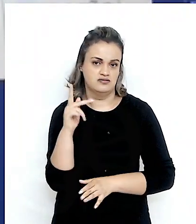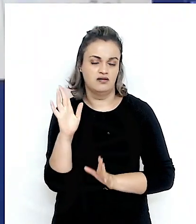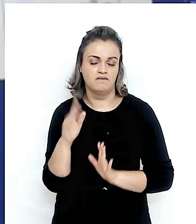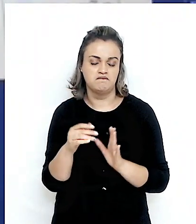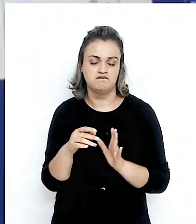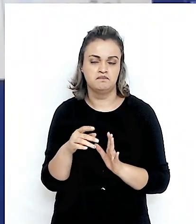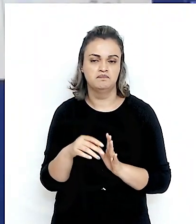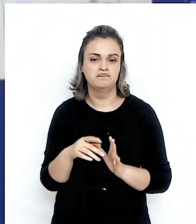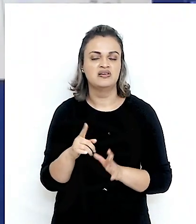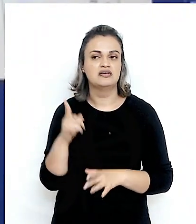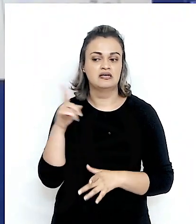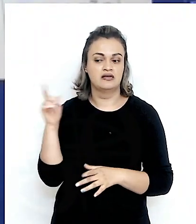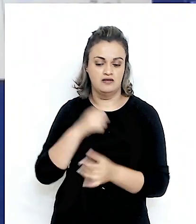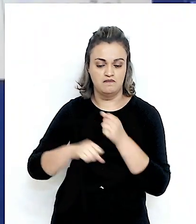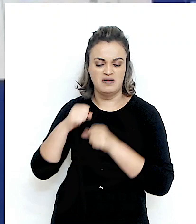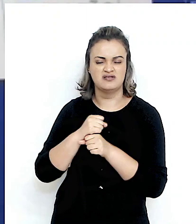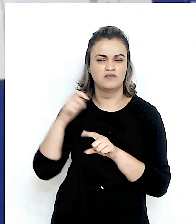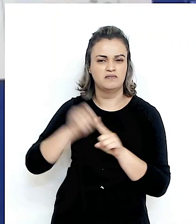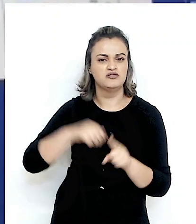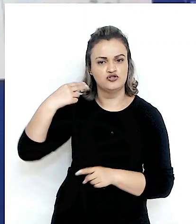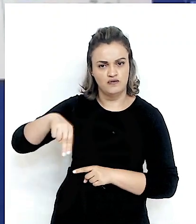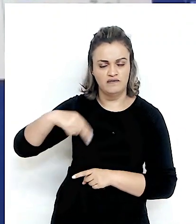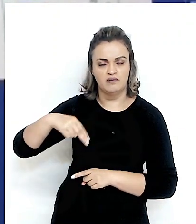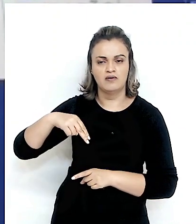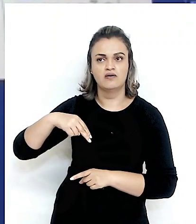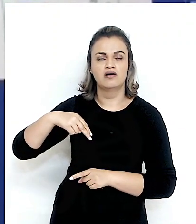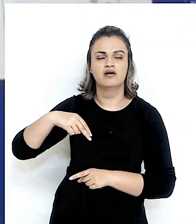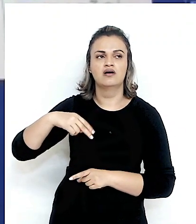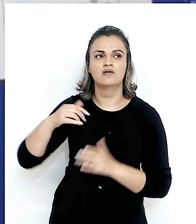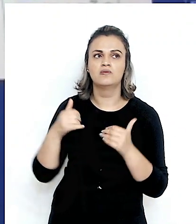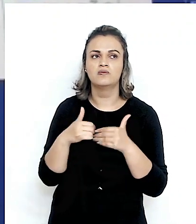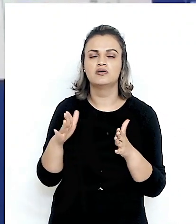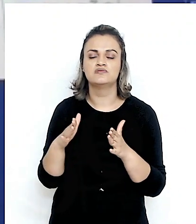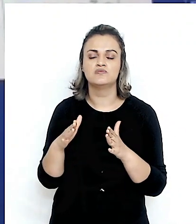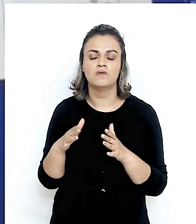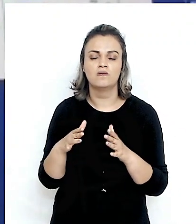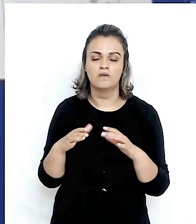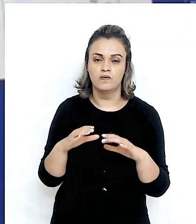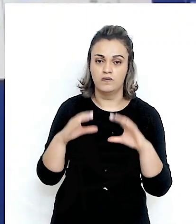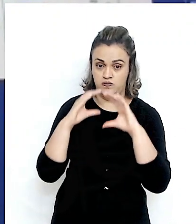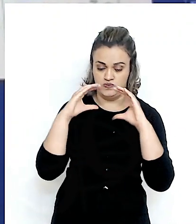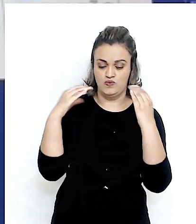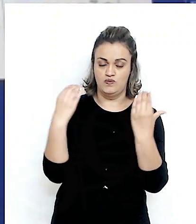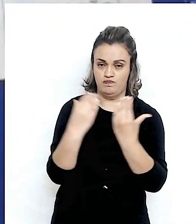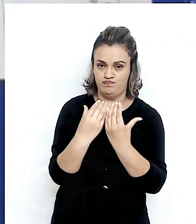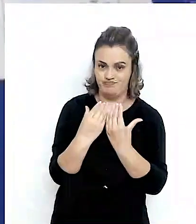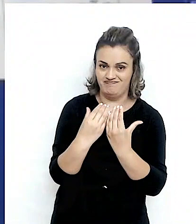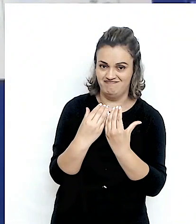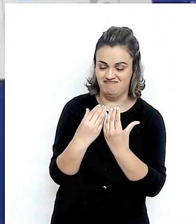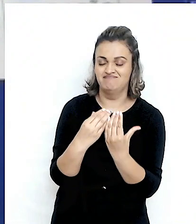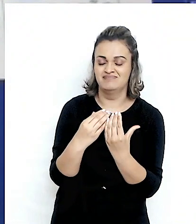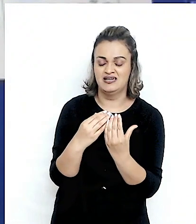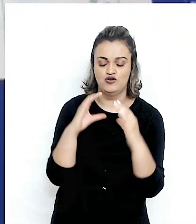né, e no ano passado, em novembro, eles lançaram um comitê especificamente para